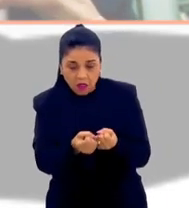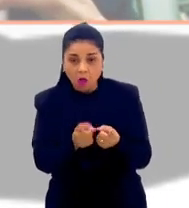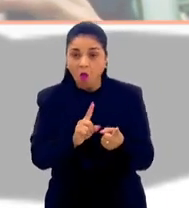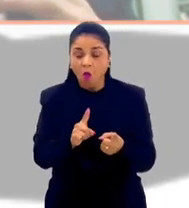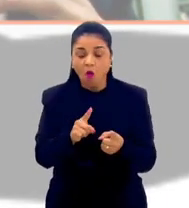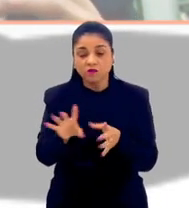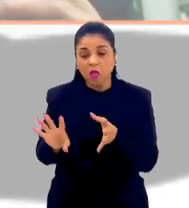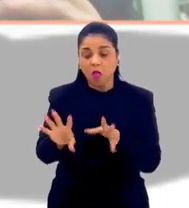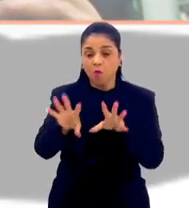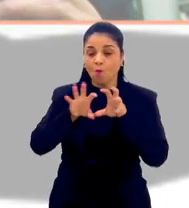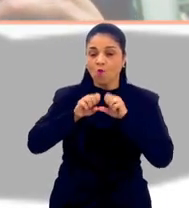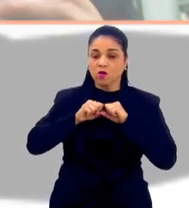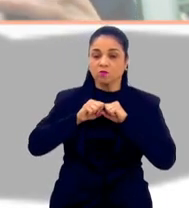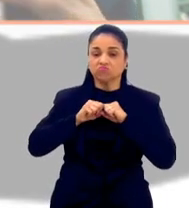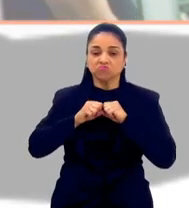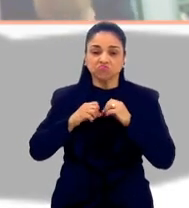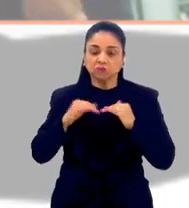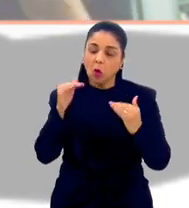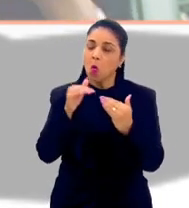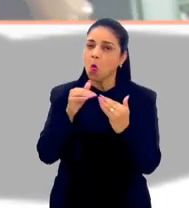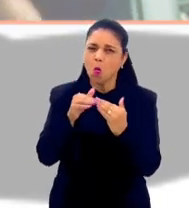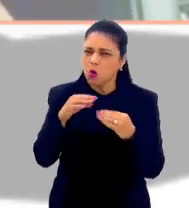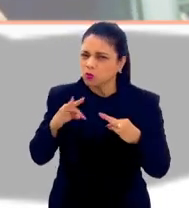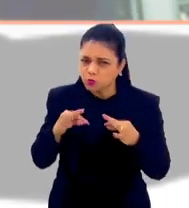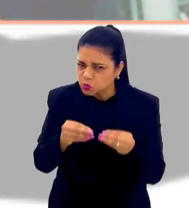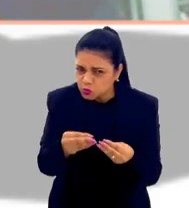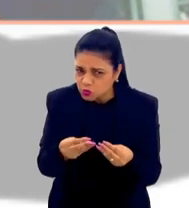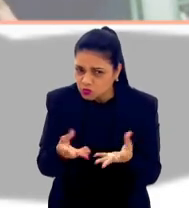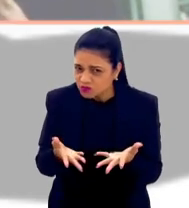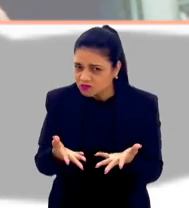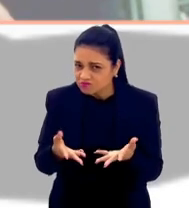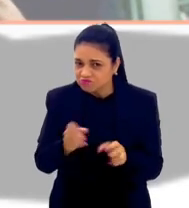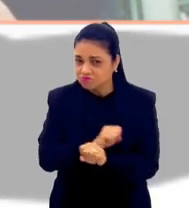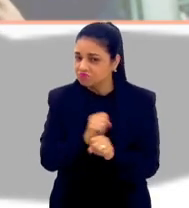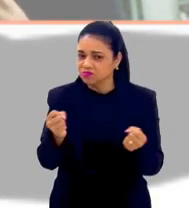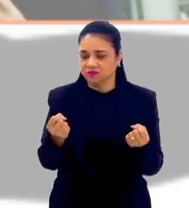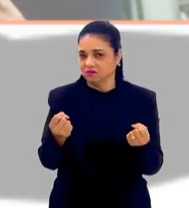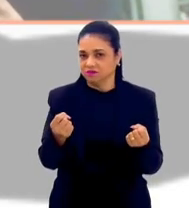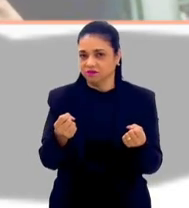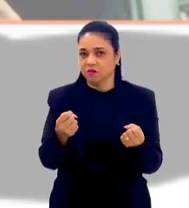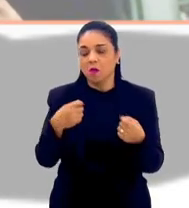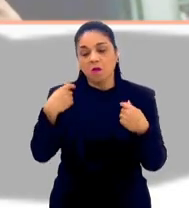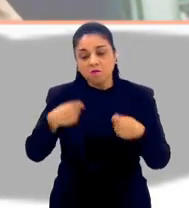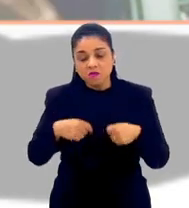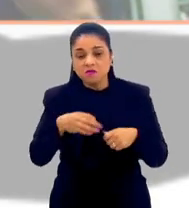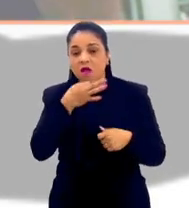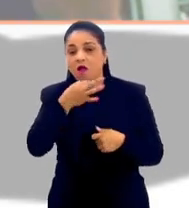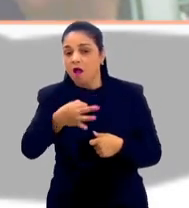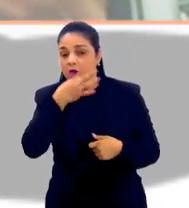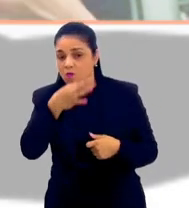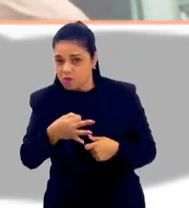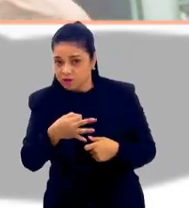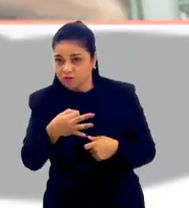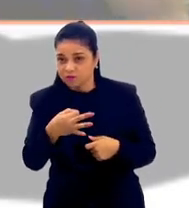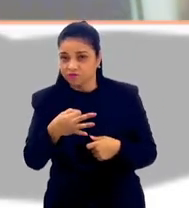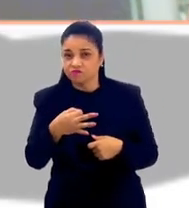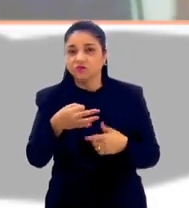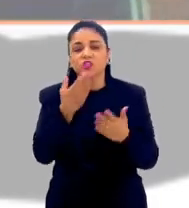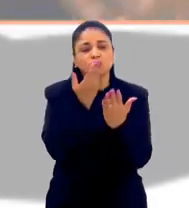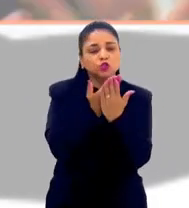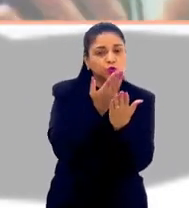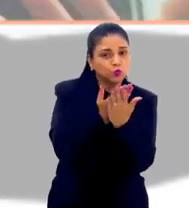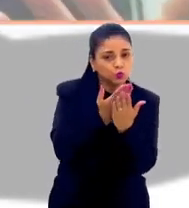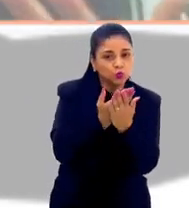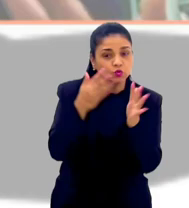absorver por todos aqueles argumentos. Porque até para concordar, a gente tem que costurar argumentos. E veja, tem estudos de